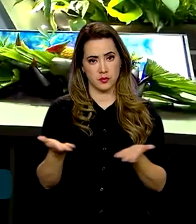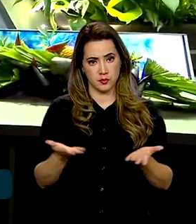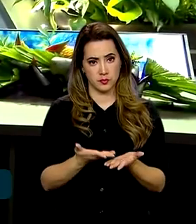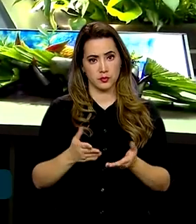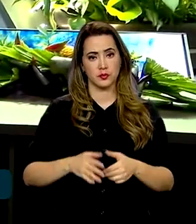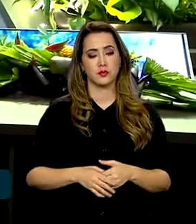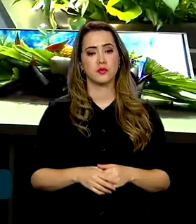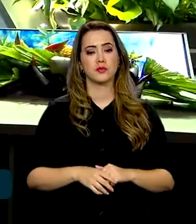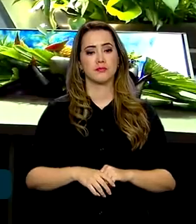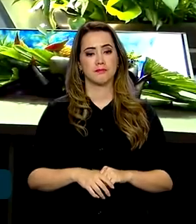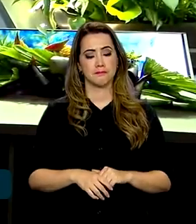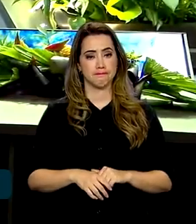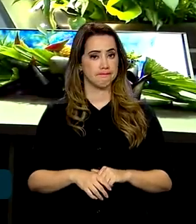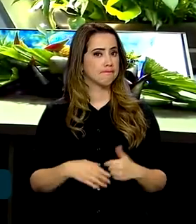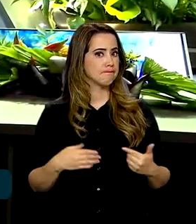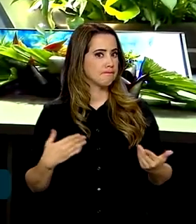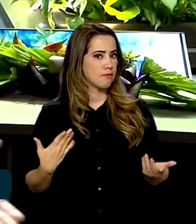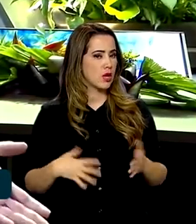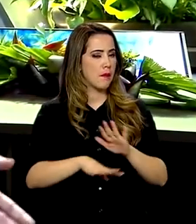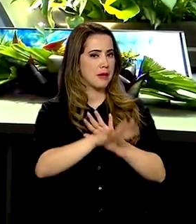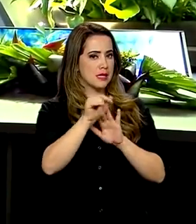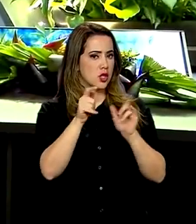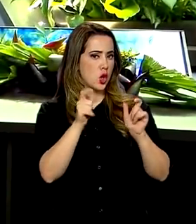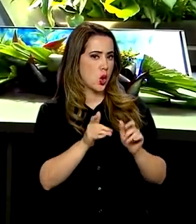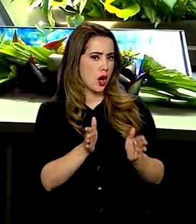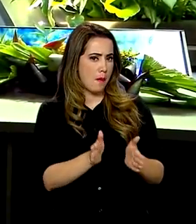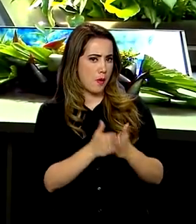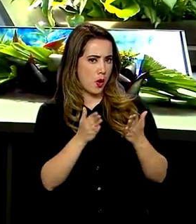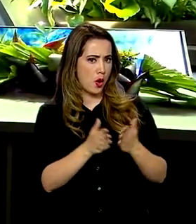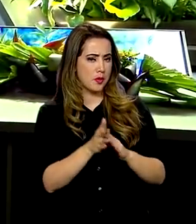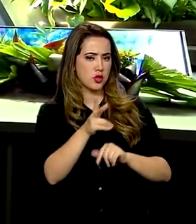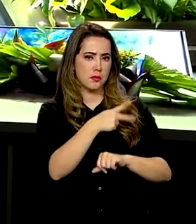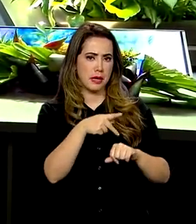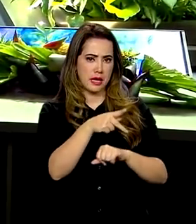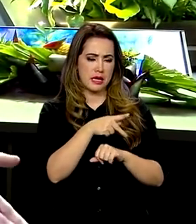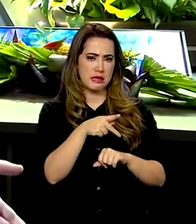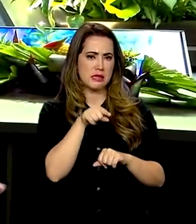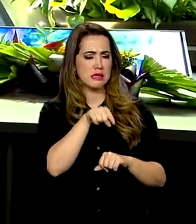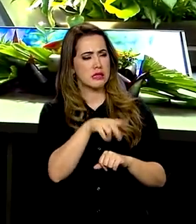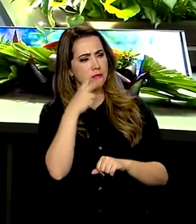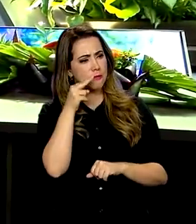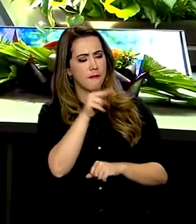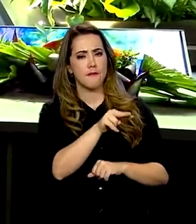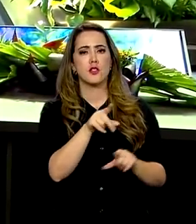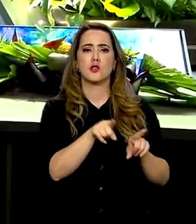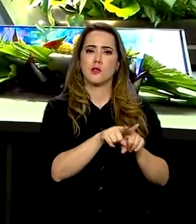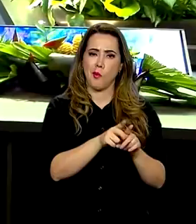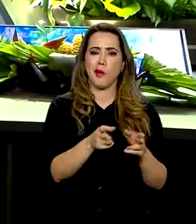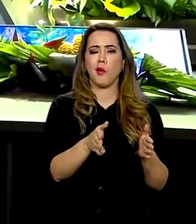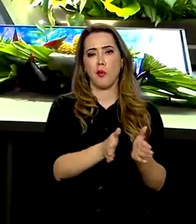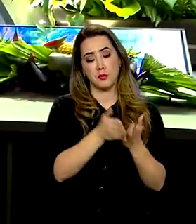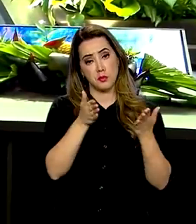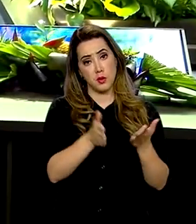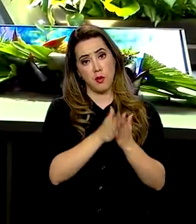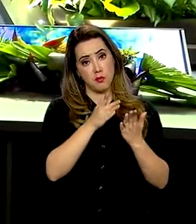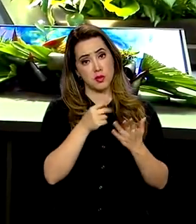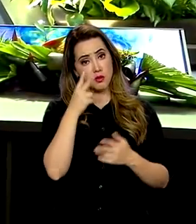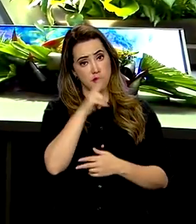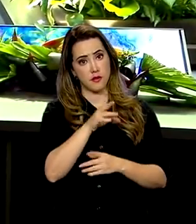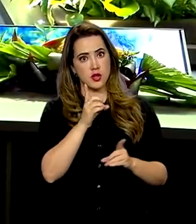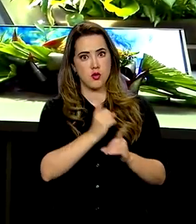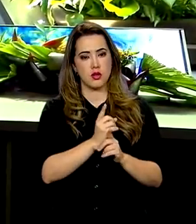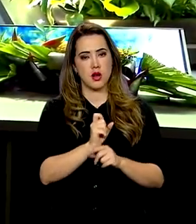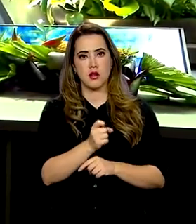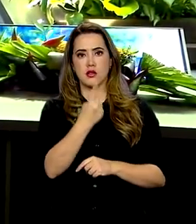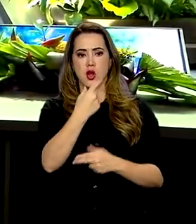cúpula. A Amazônia é região pobre de países que, em termos internacionais, são considerados também pobres e que, recentemente, descobriram que